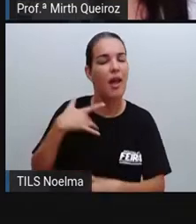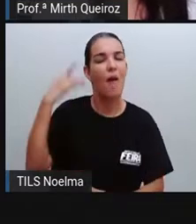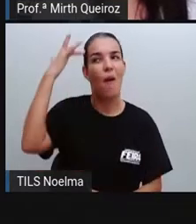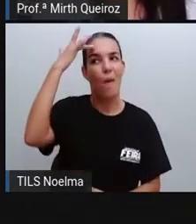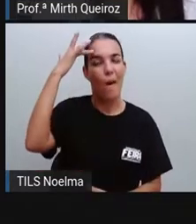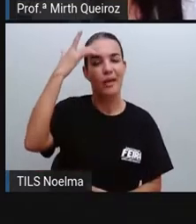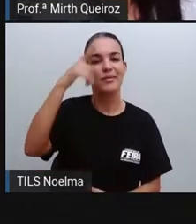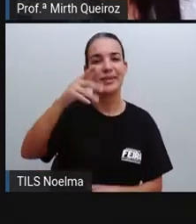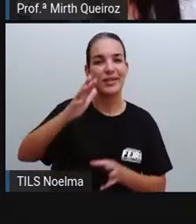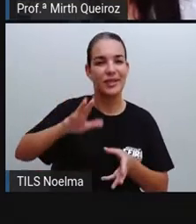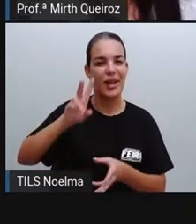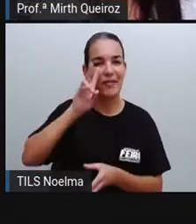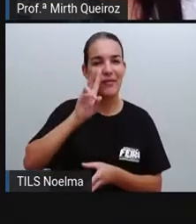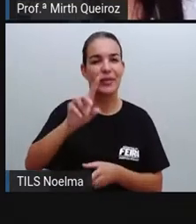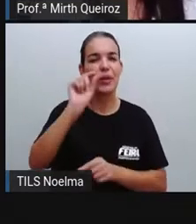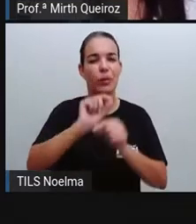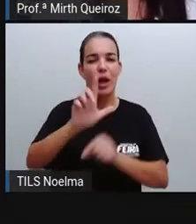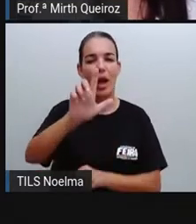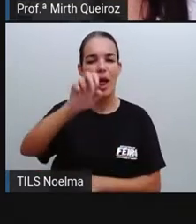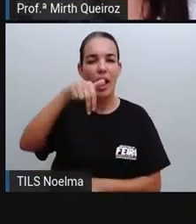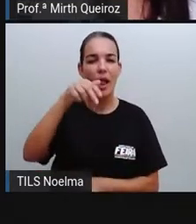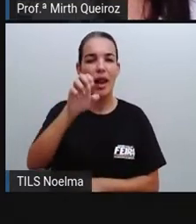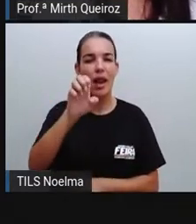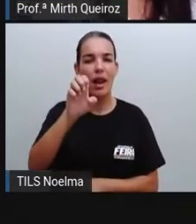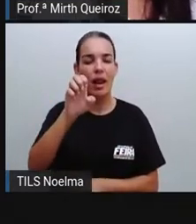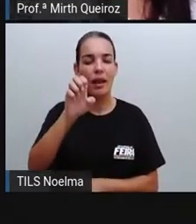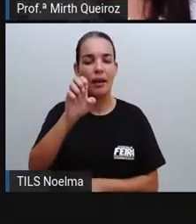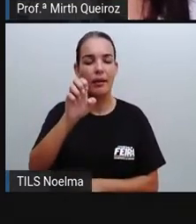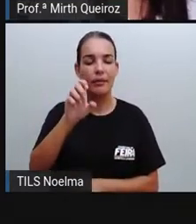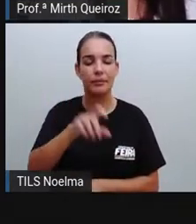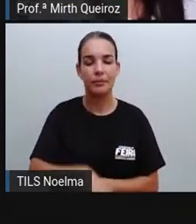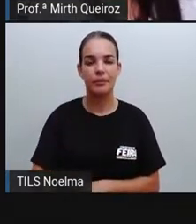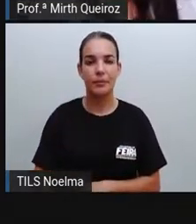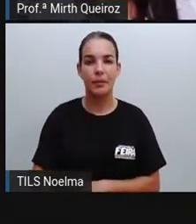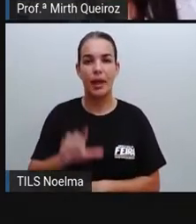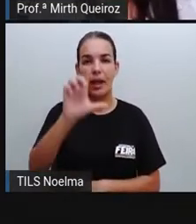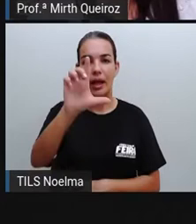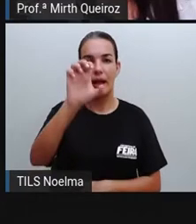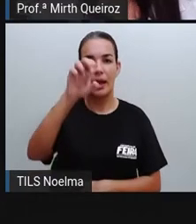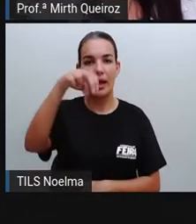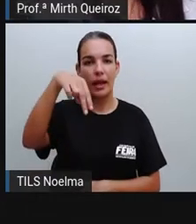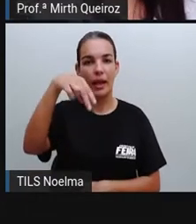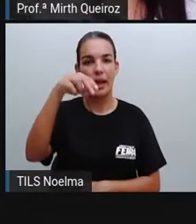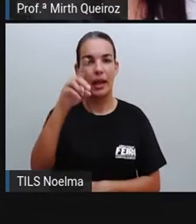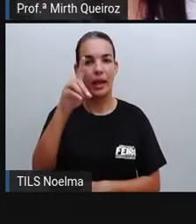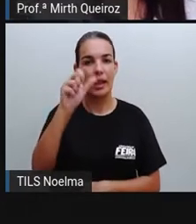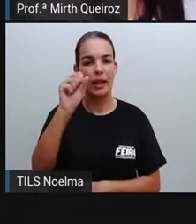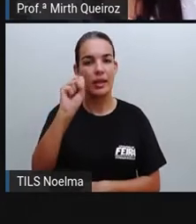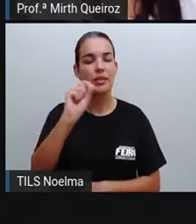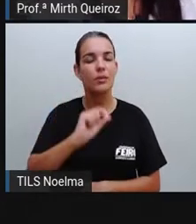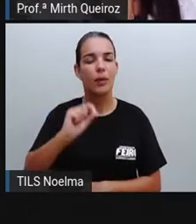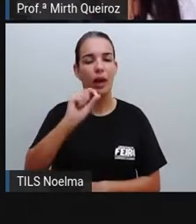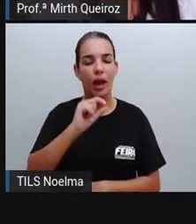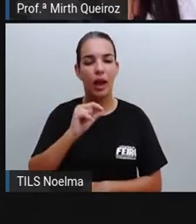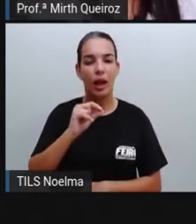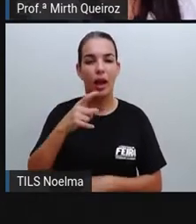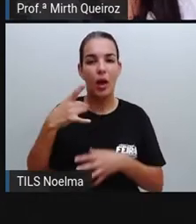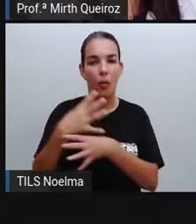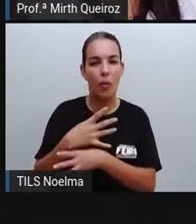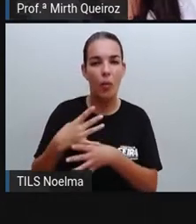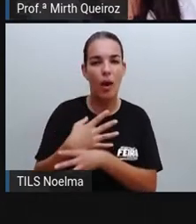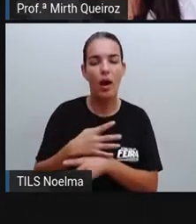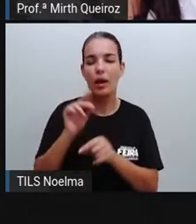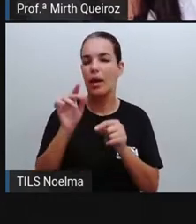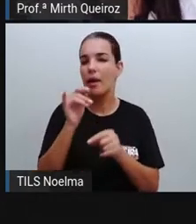ouviram falar de lendas urbanas, né? Por exemplo, a lenda, a loira do banheiro é um tipo de lenda urbana, né?